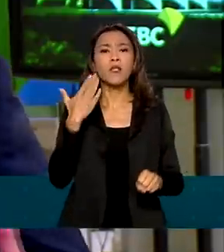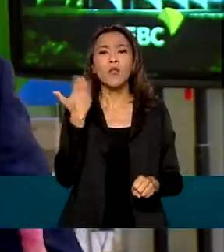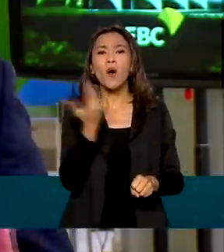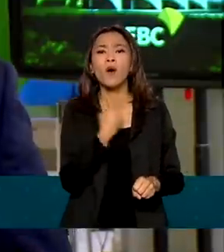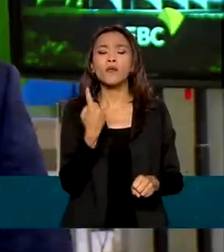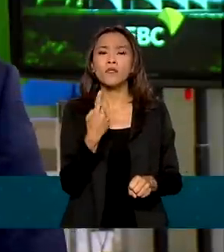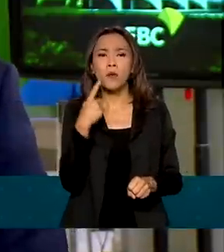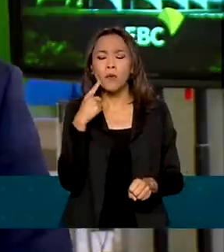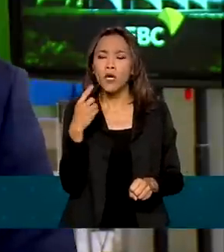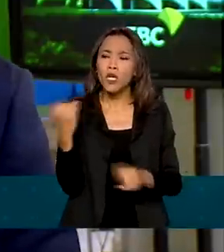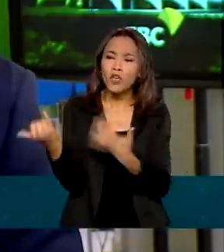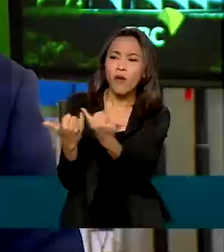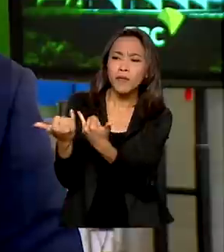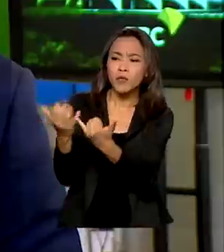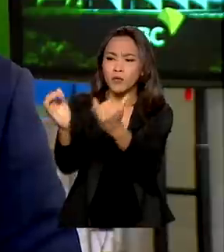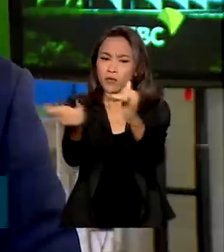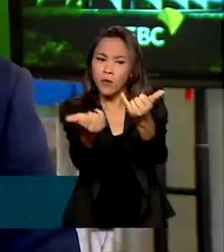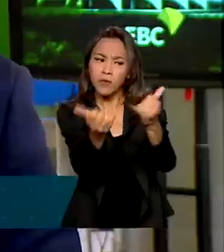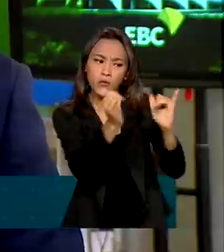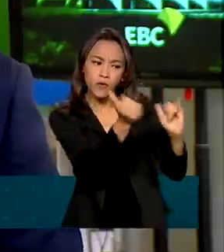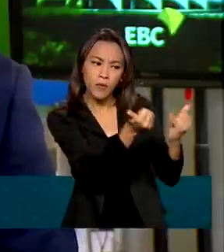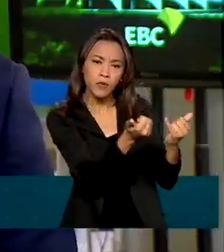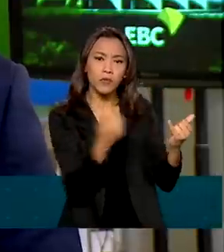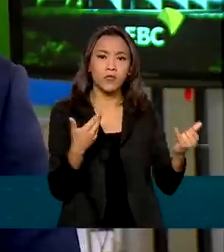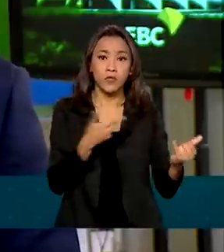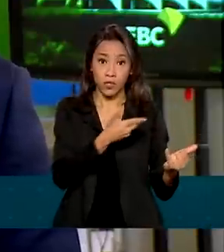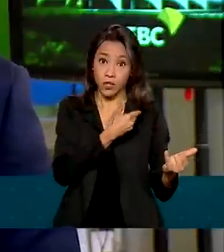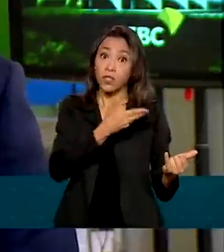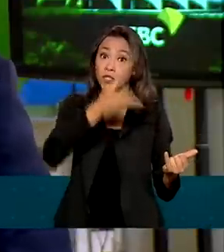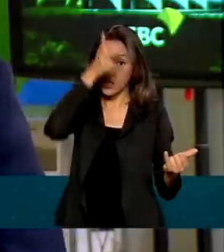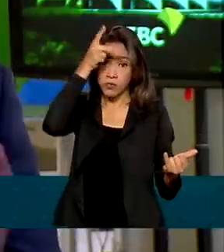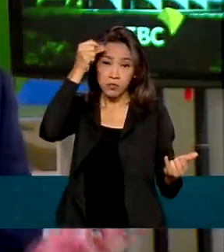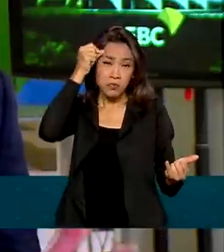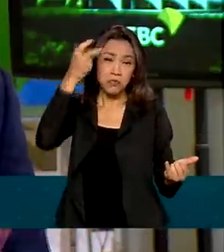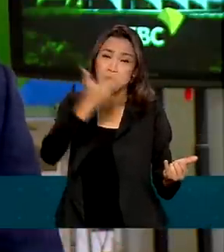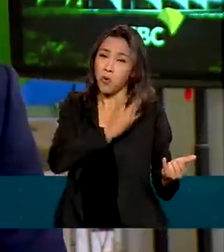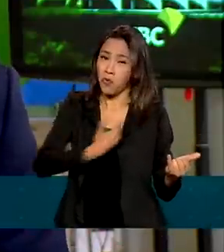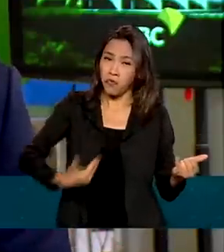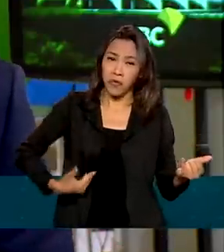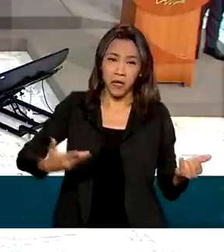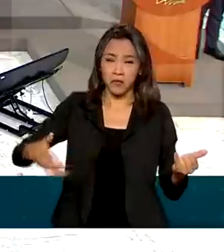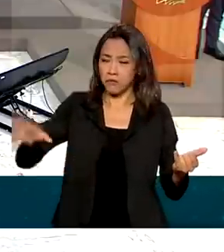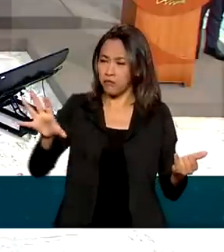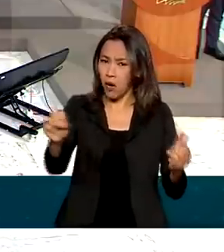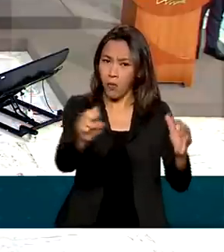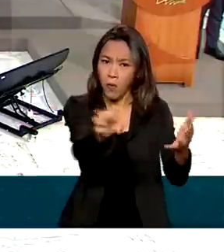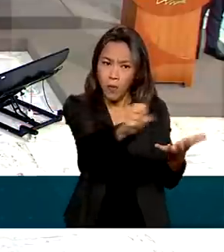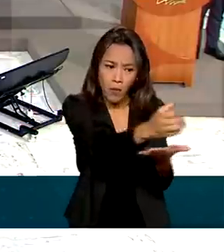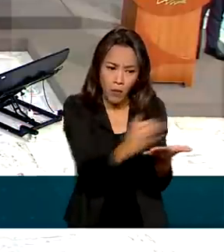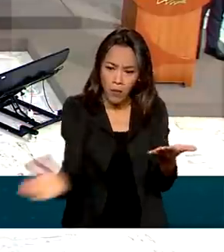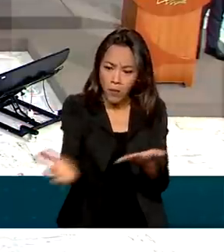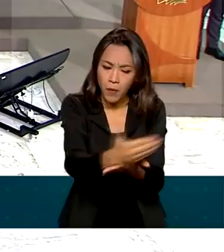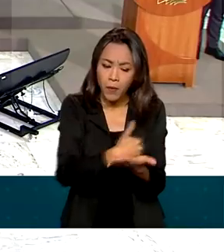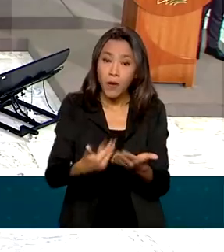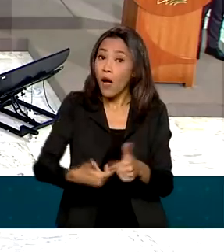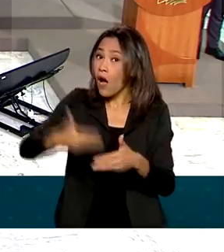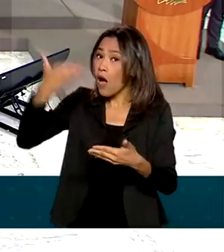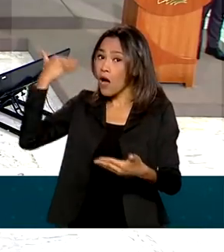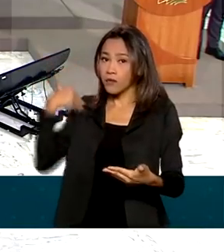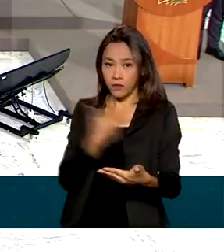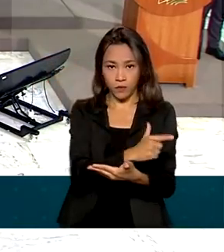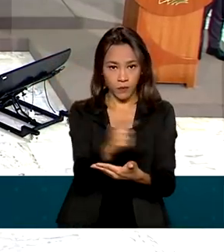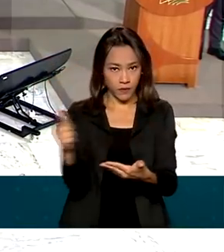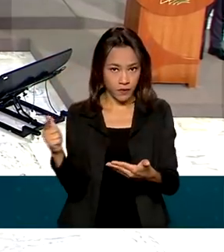com diversas outras bases de governo, bases de dados de governo, o que não acontecia antes. Também foi lançada a Rede